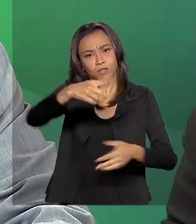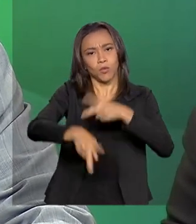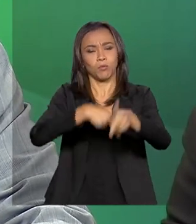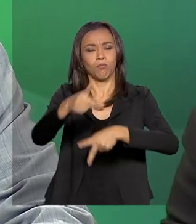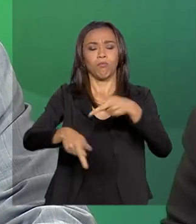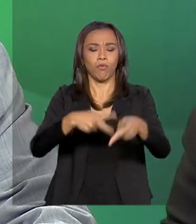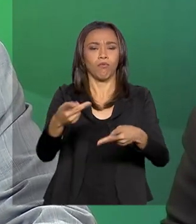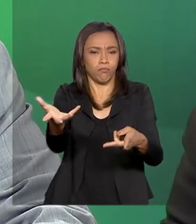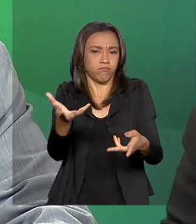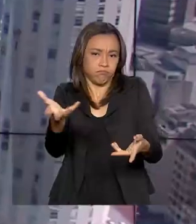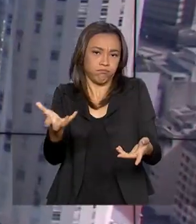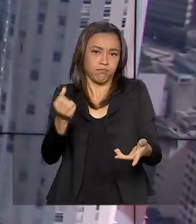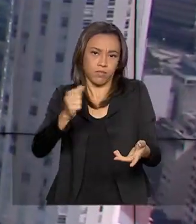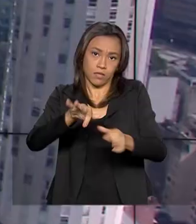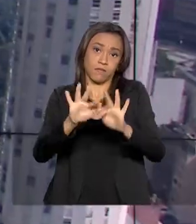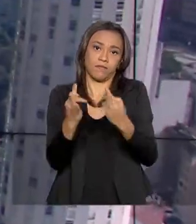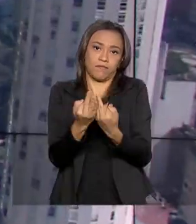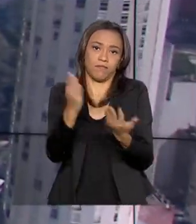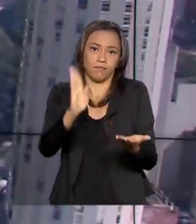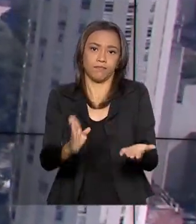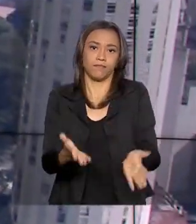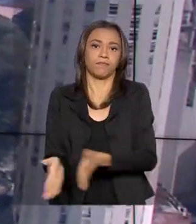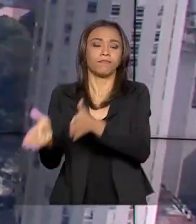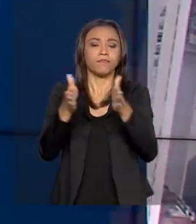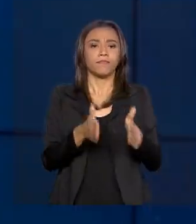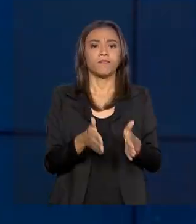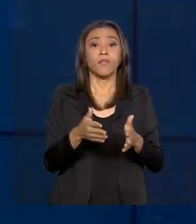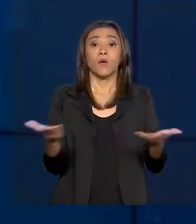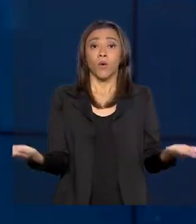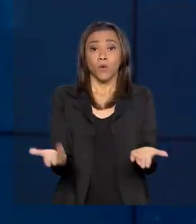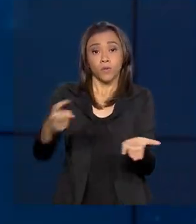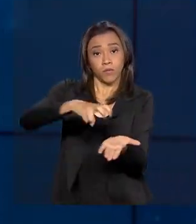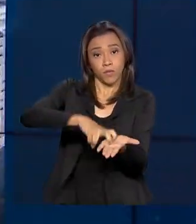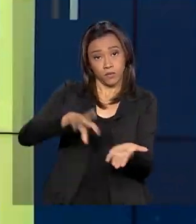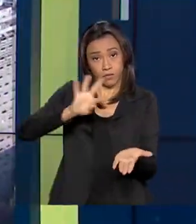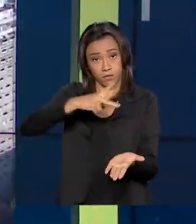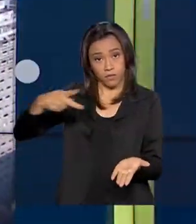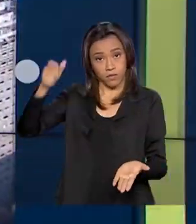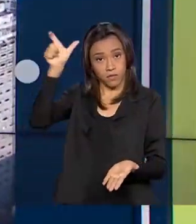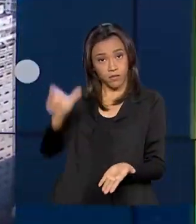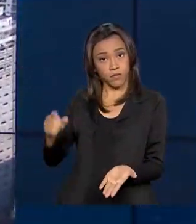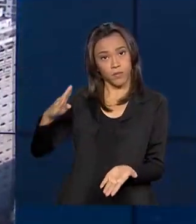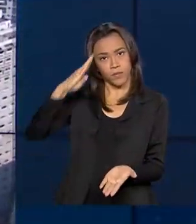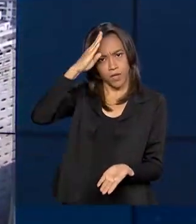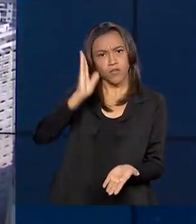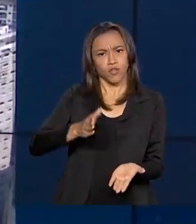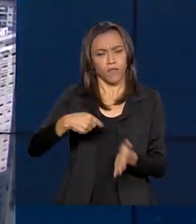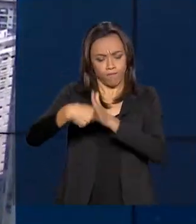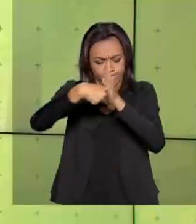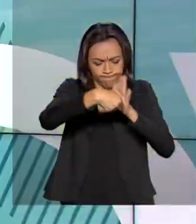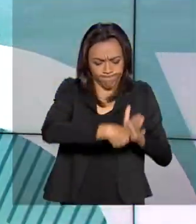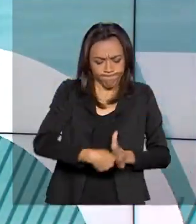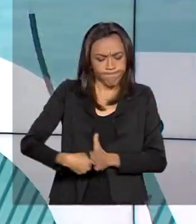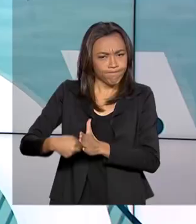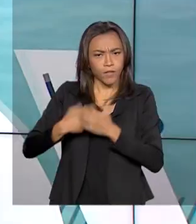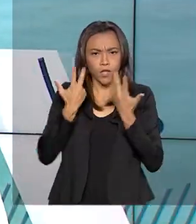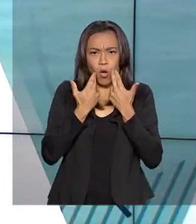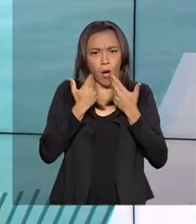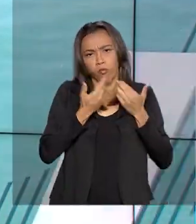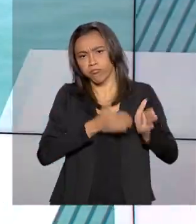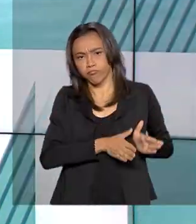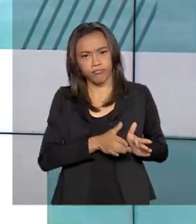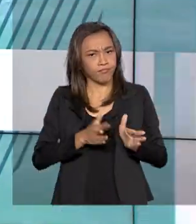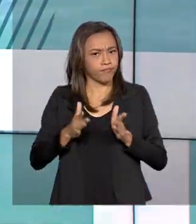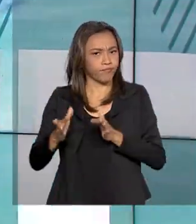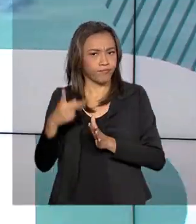sociedade, das famílias. Hoje pela manhã, o presidente Jair Bolsonaro fez exames de rotina no Hospital de